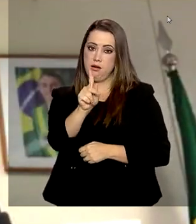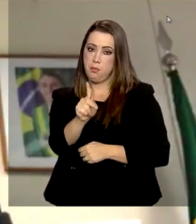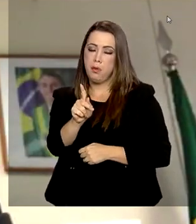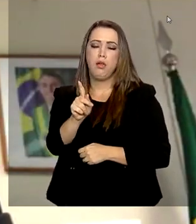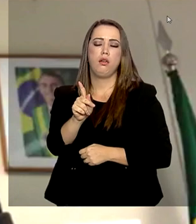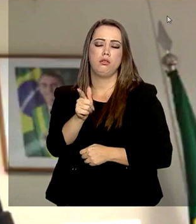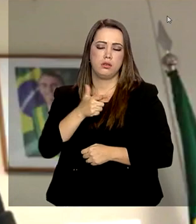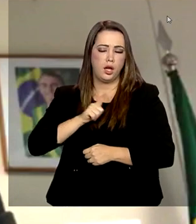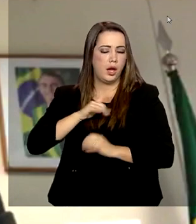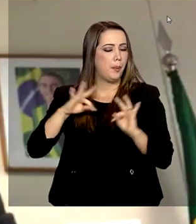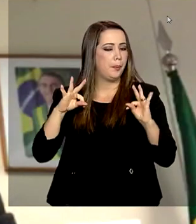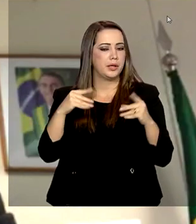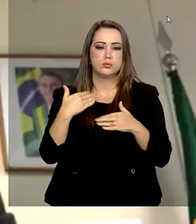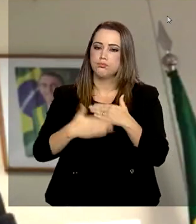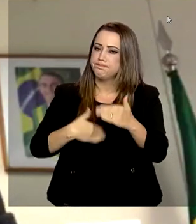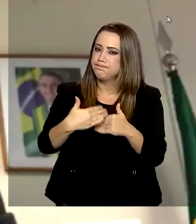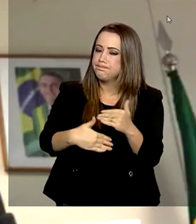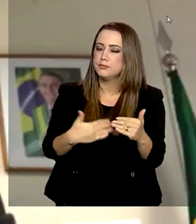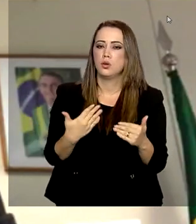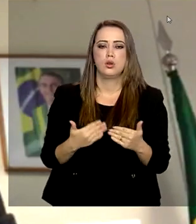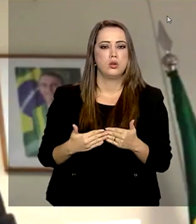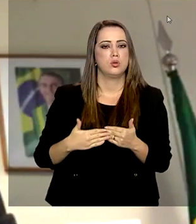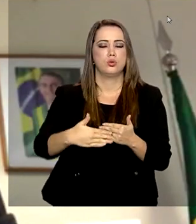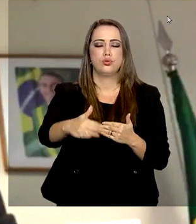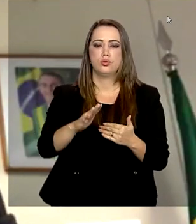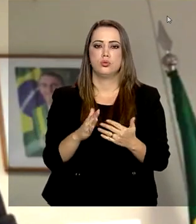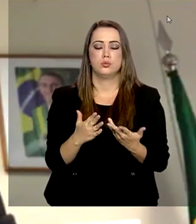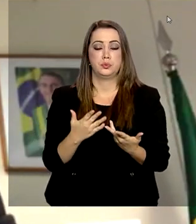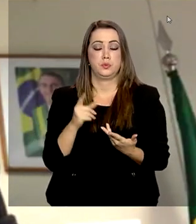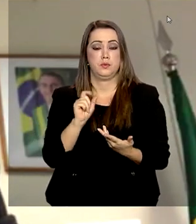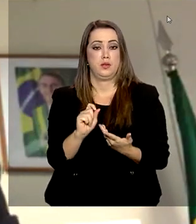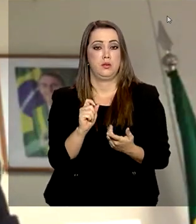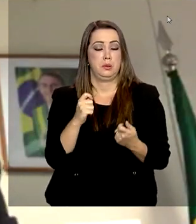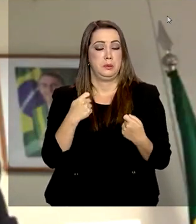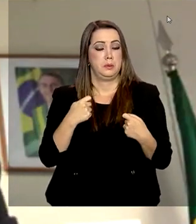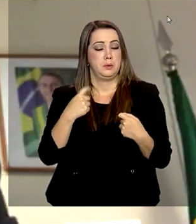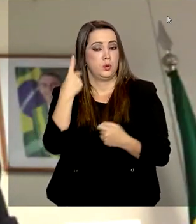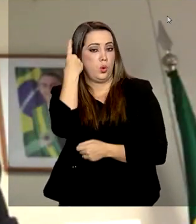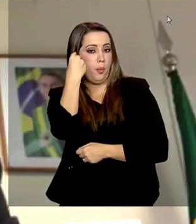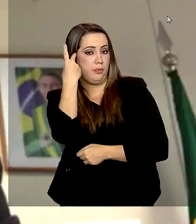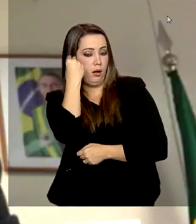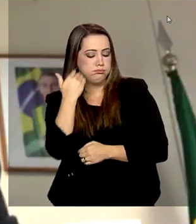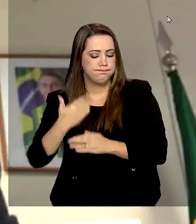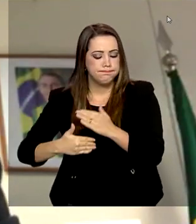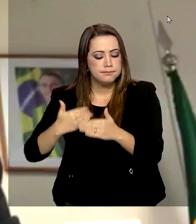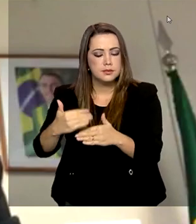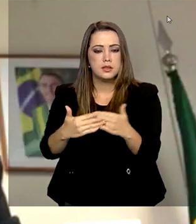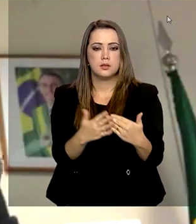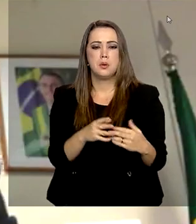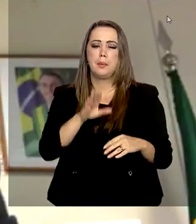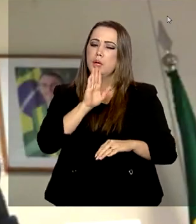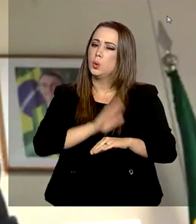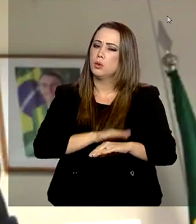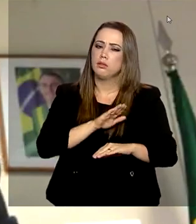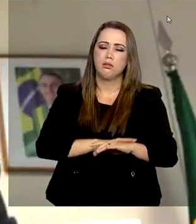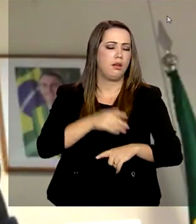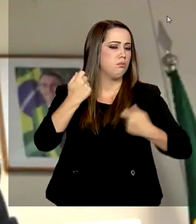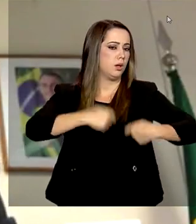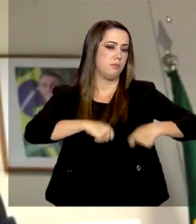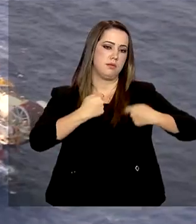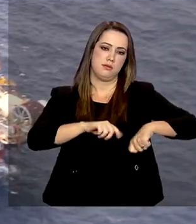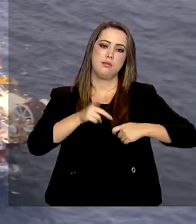permanecer com a regularidade do abastecimento pelo tempo que for